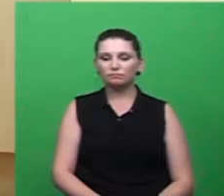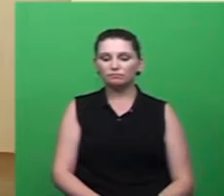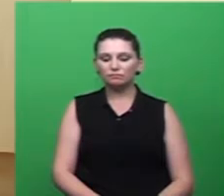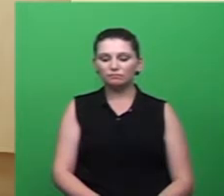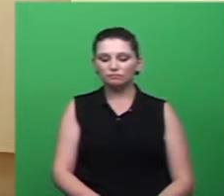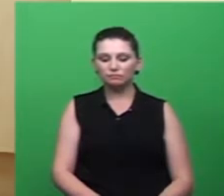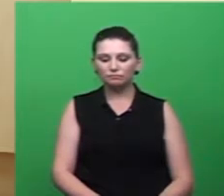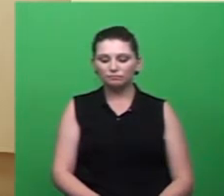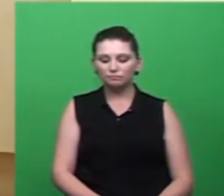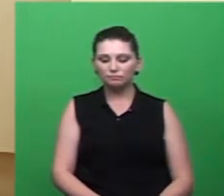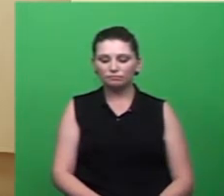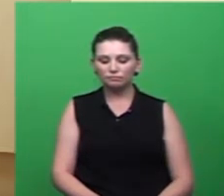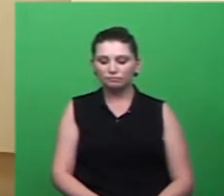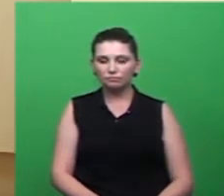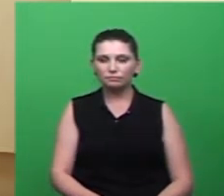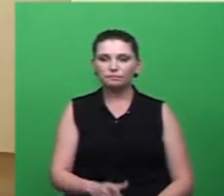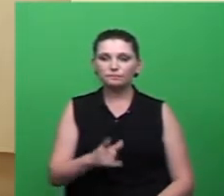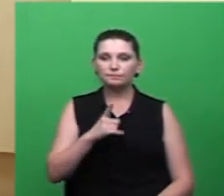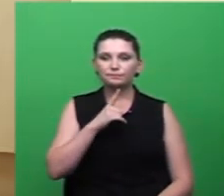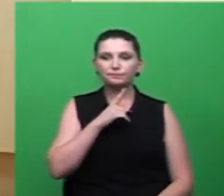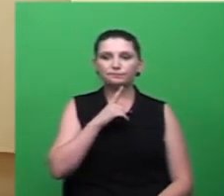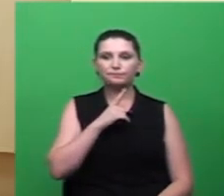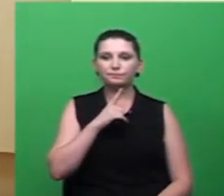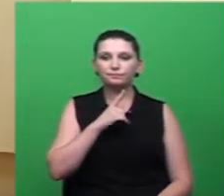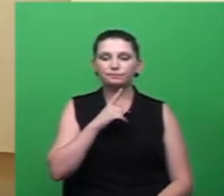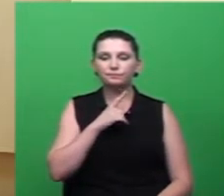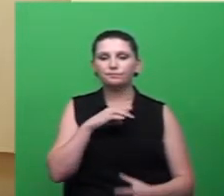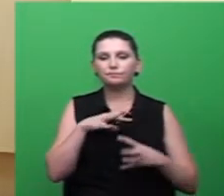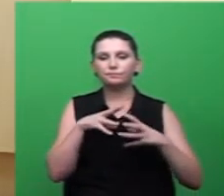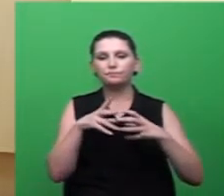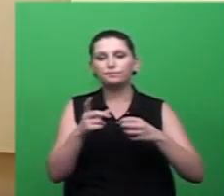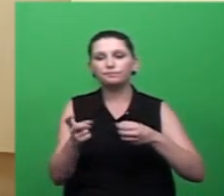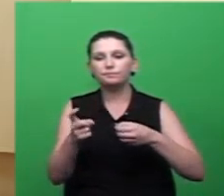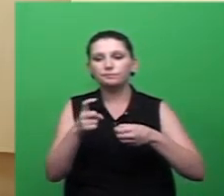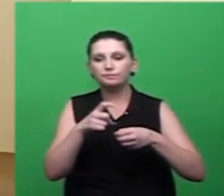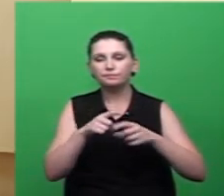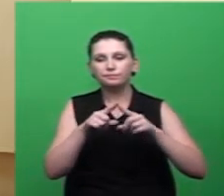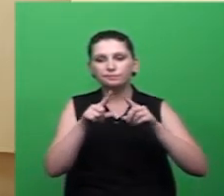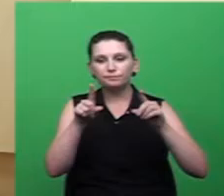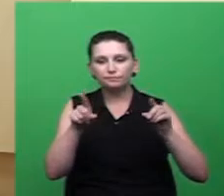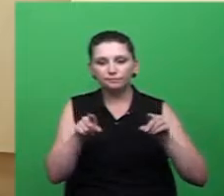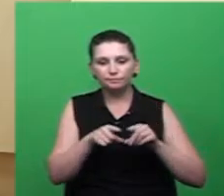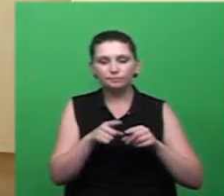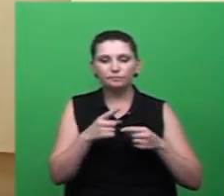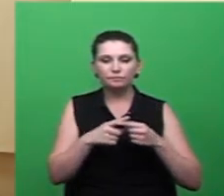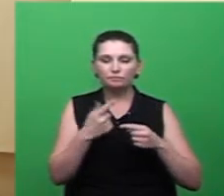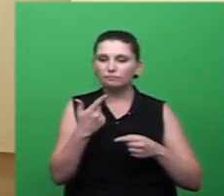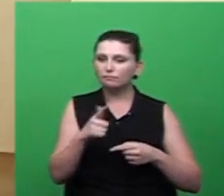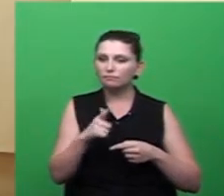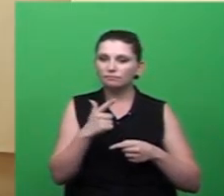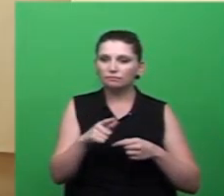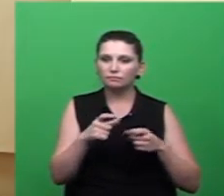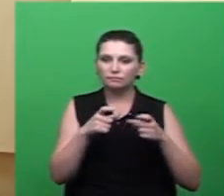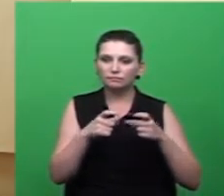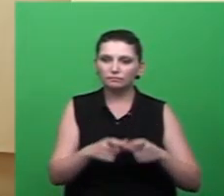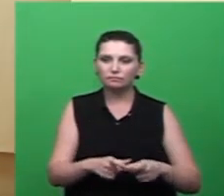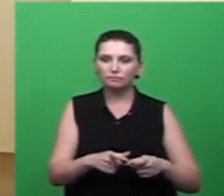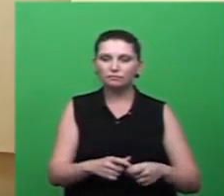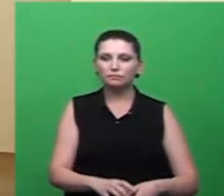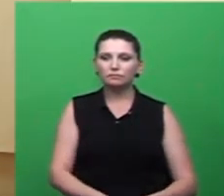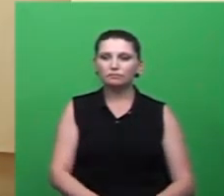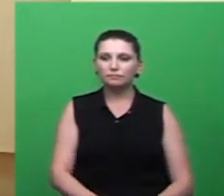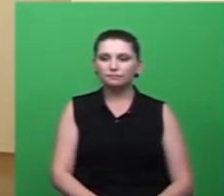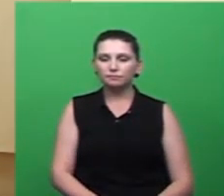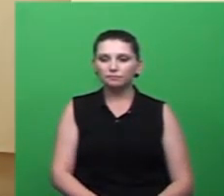borracheiros da cidade que retornassem os pneus voltassem na próxima semana porque não tinha mais espaço mas naquela semana também viria uma